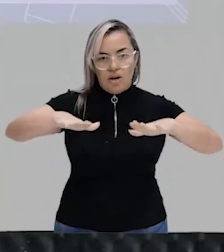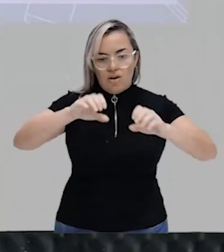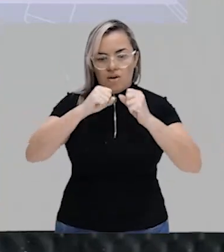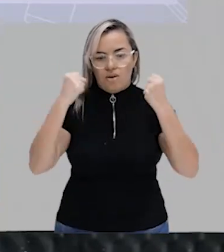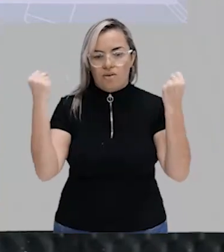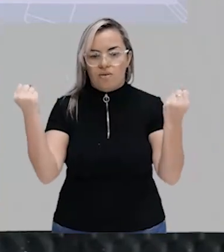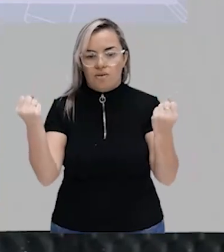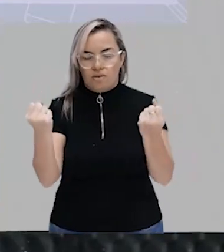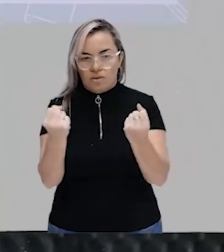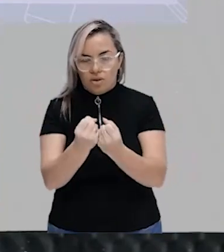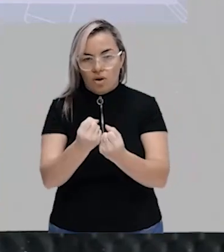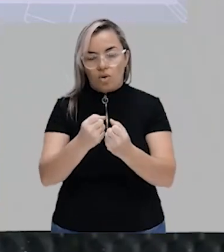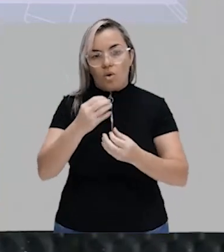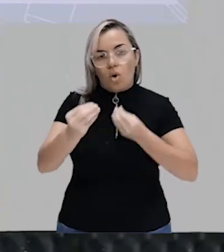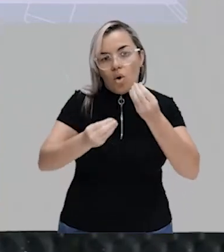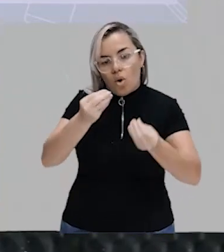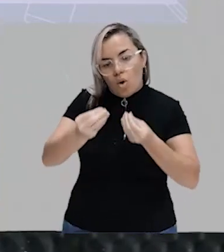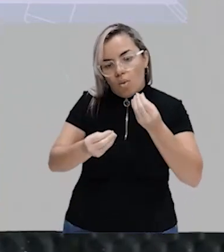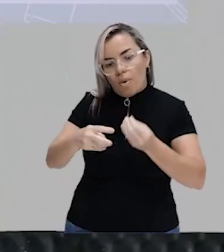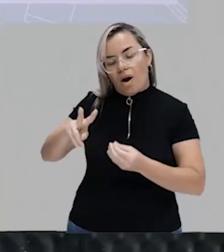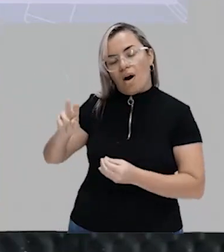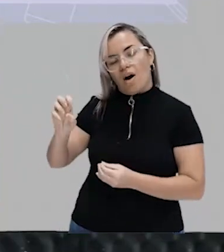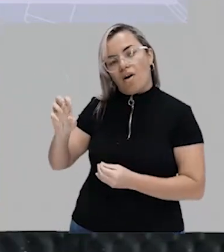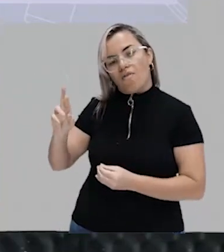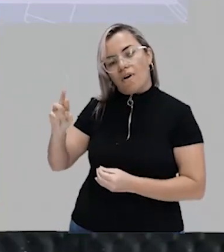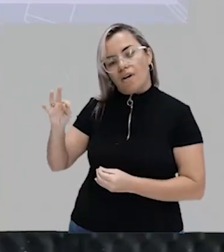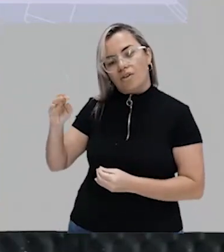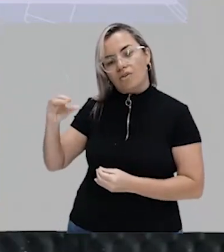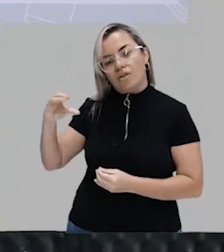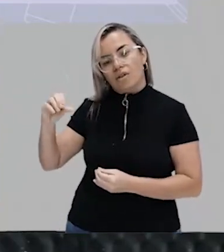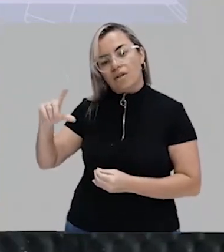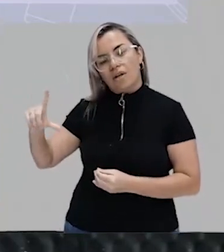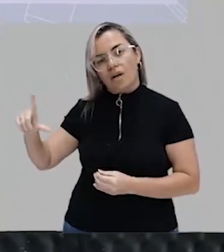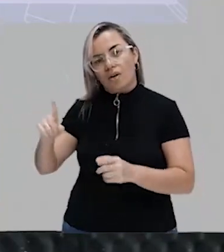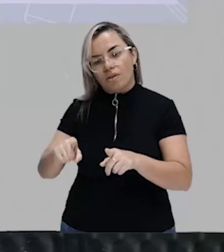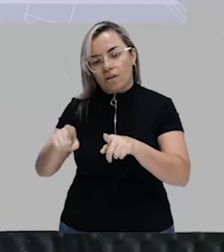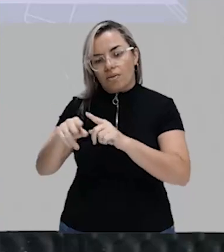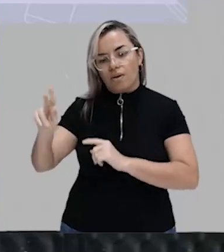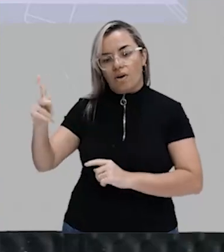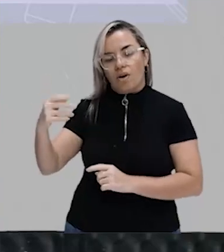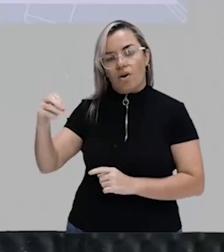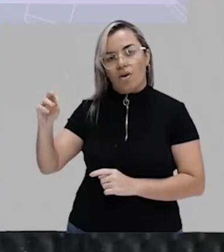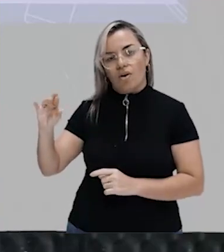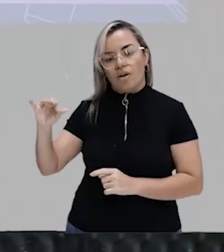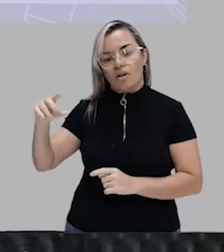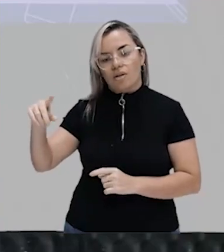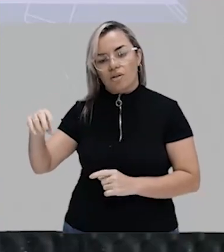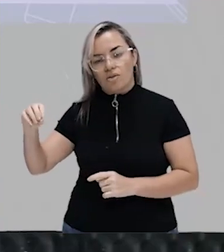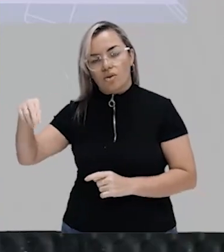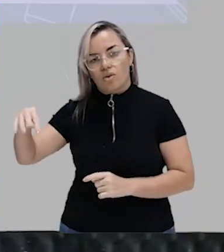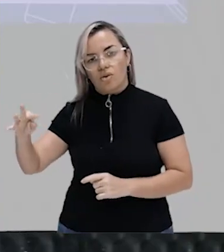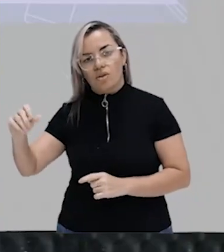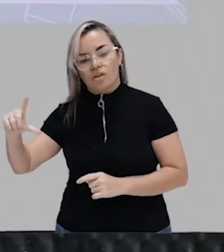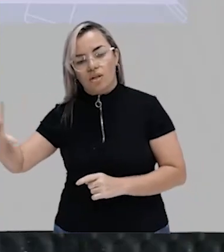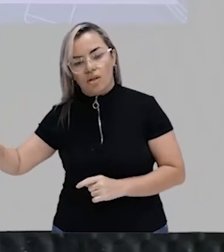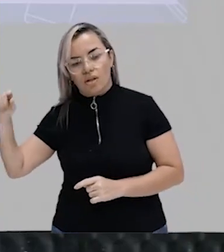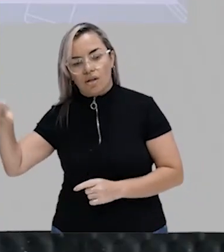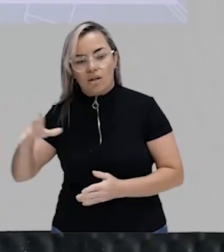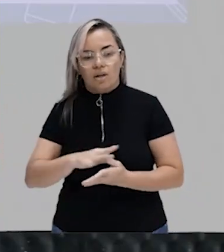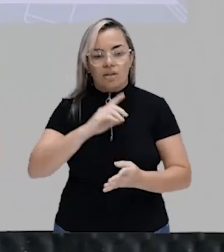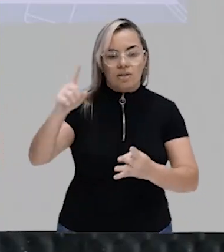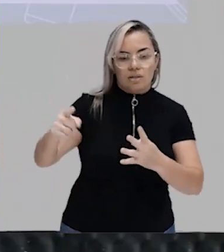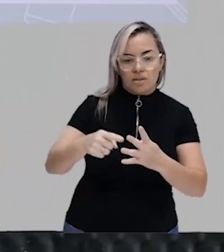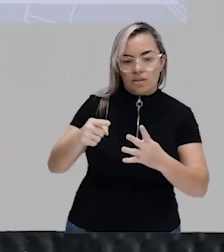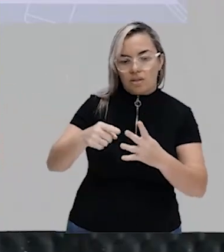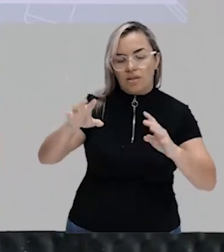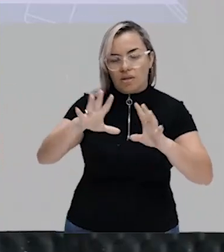social, tanto vertical quanto horizontal. Na terceira parte da aula, classe social para Karl Marx.